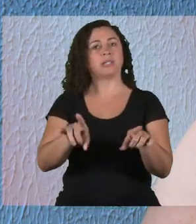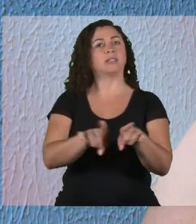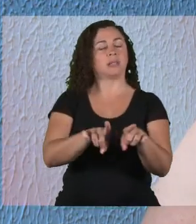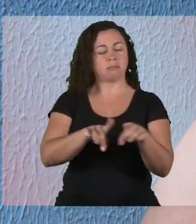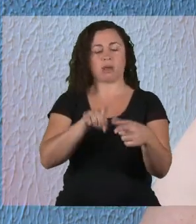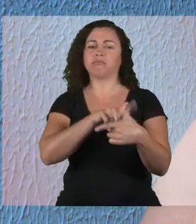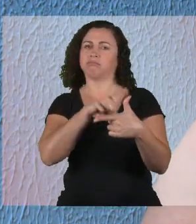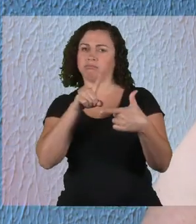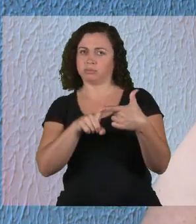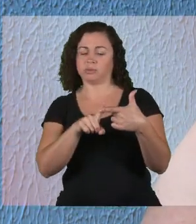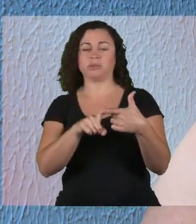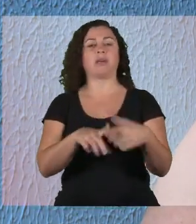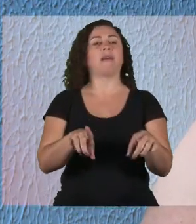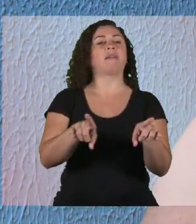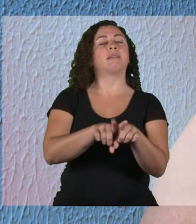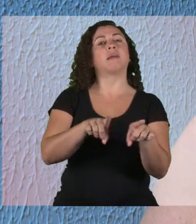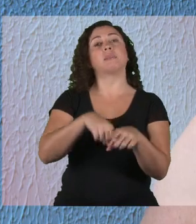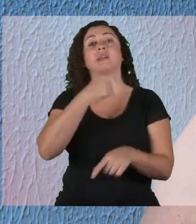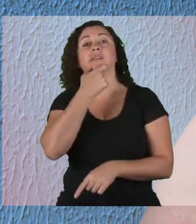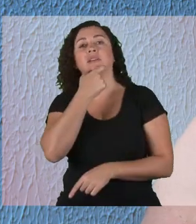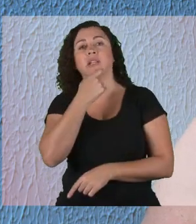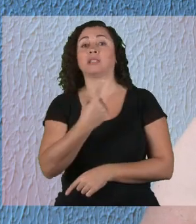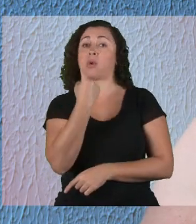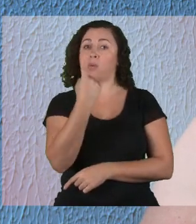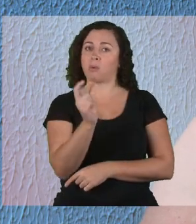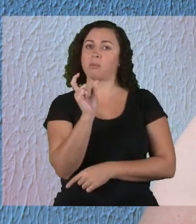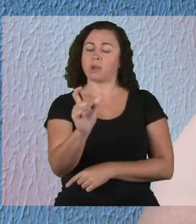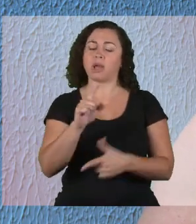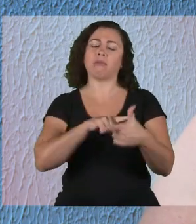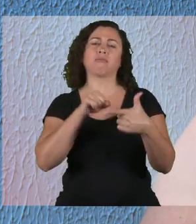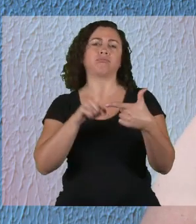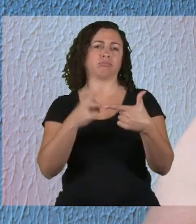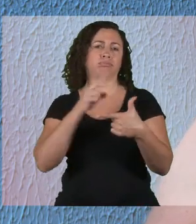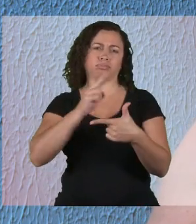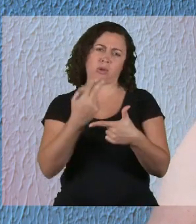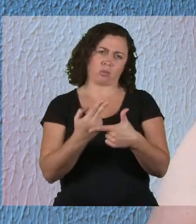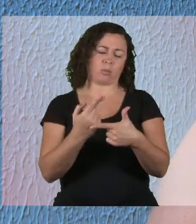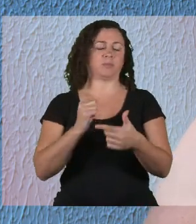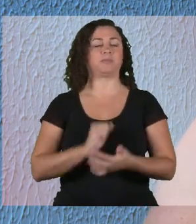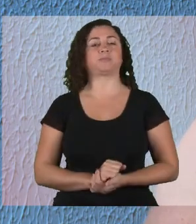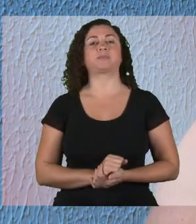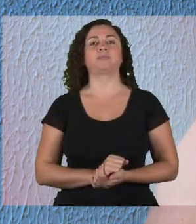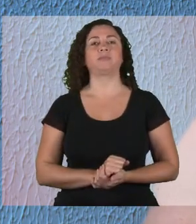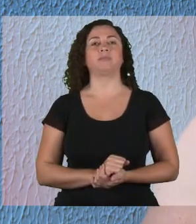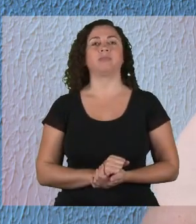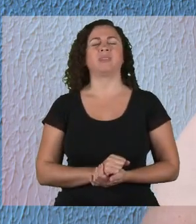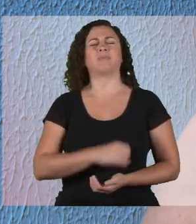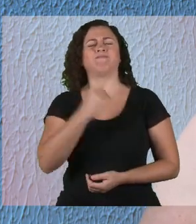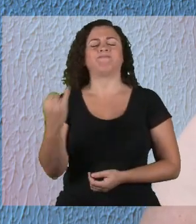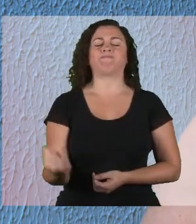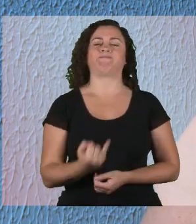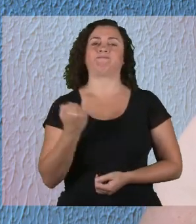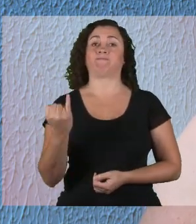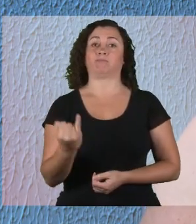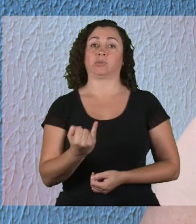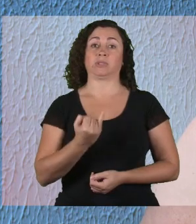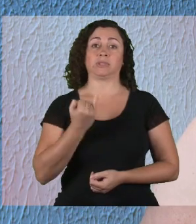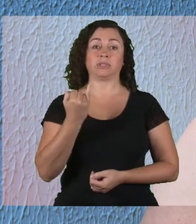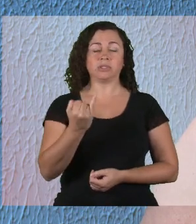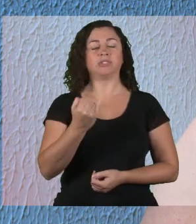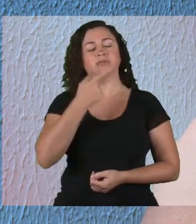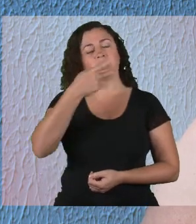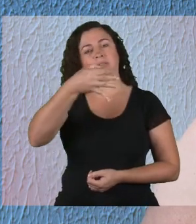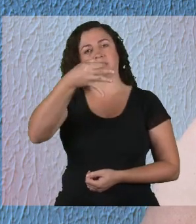francês também langue e langage, e em inglês language, servindo aos dois propósitos. É muito importante